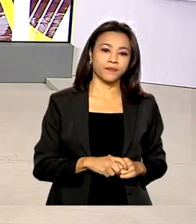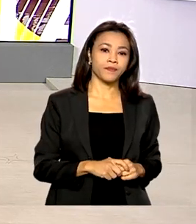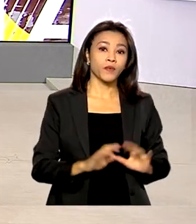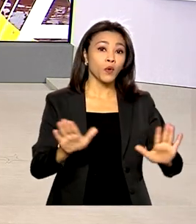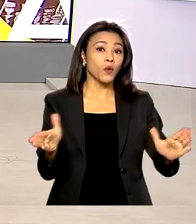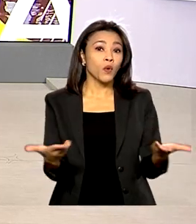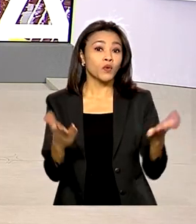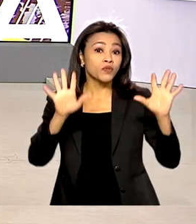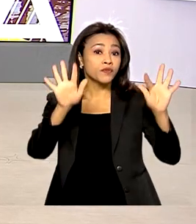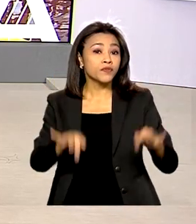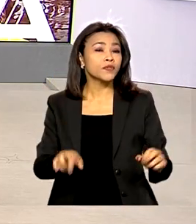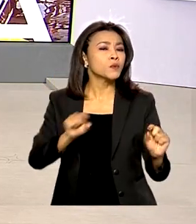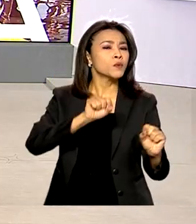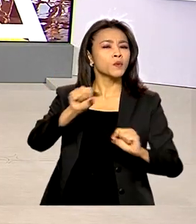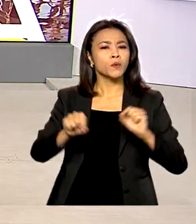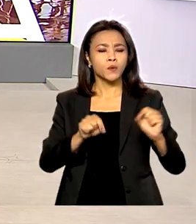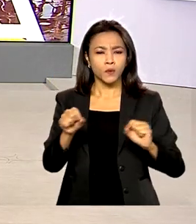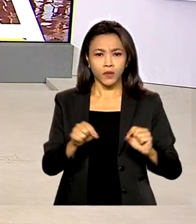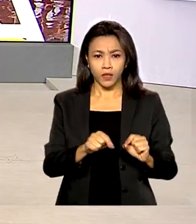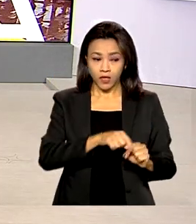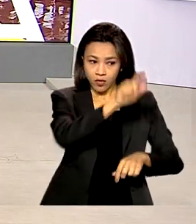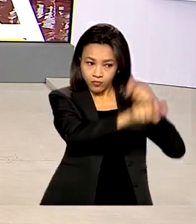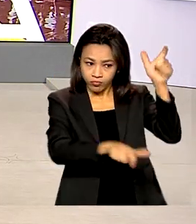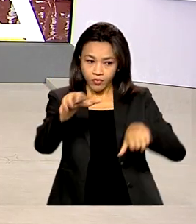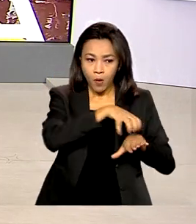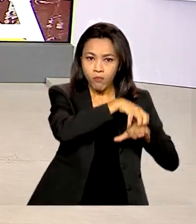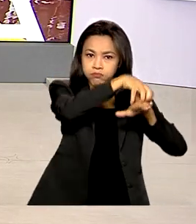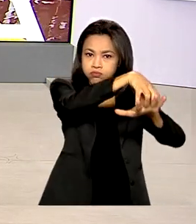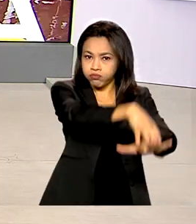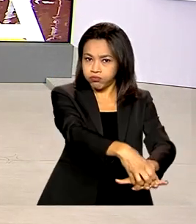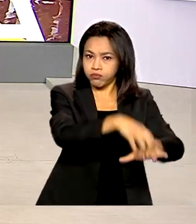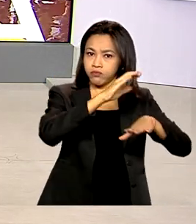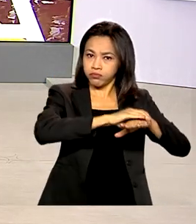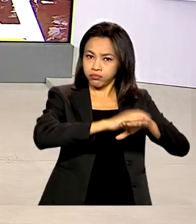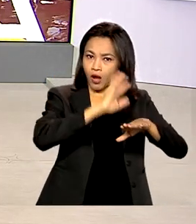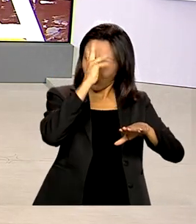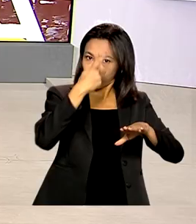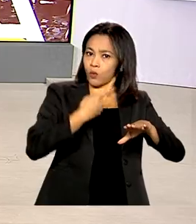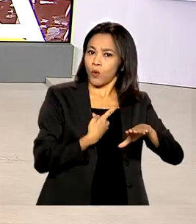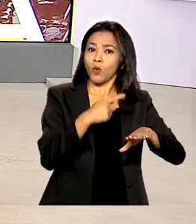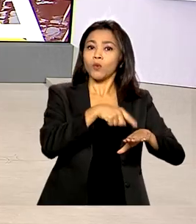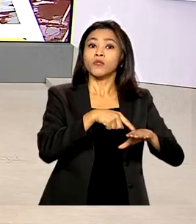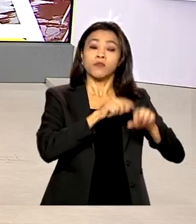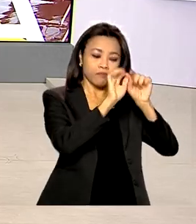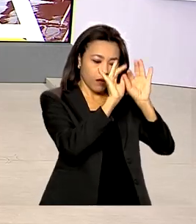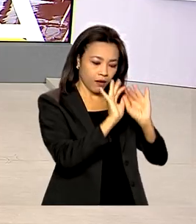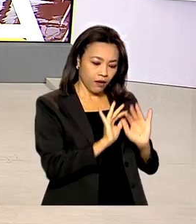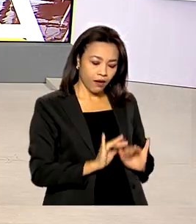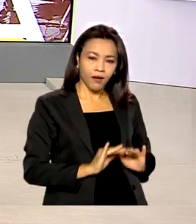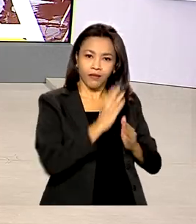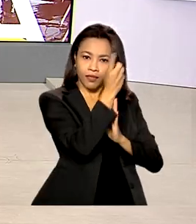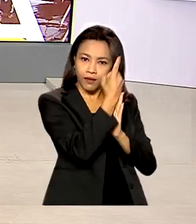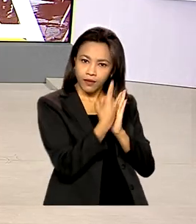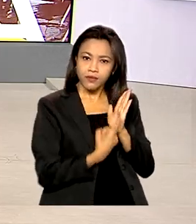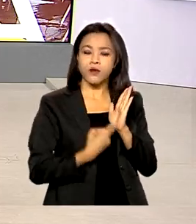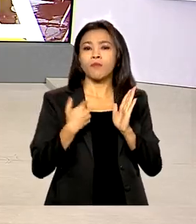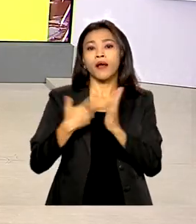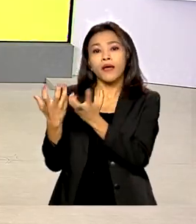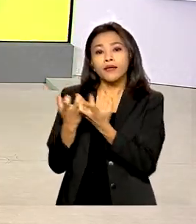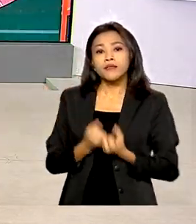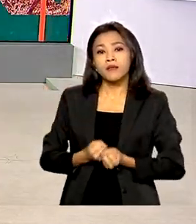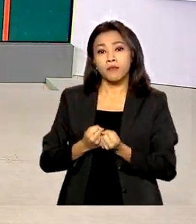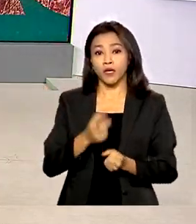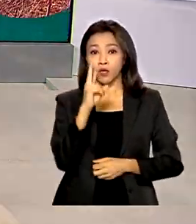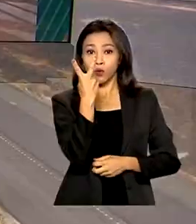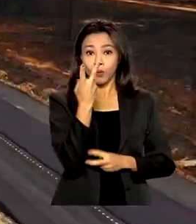Termina hoje o prazo para que transportadores autônomos de carga façam a autodeclaração para receber as duas primeiras